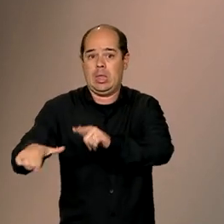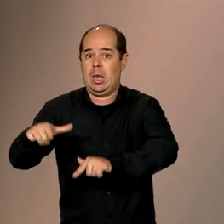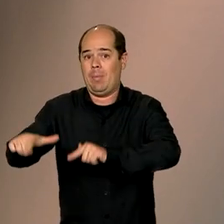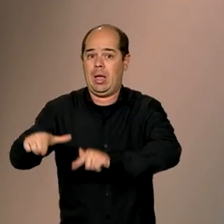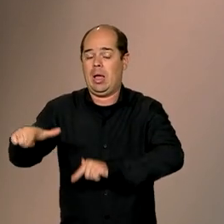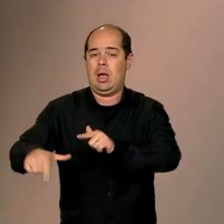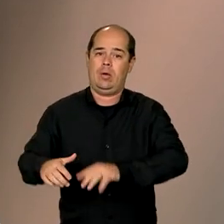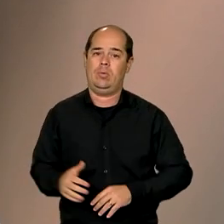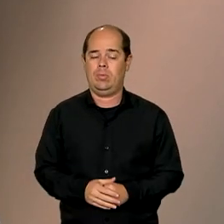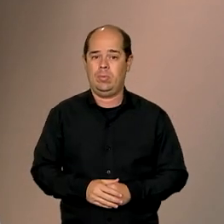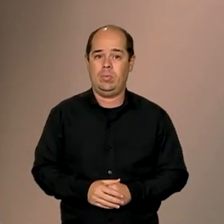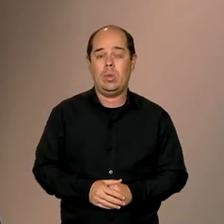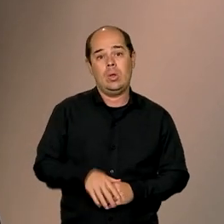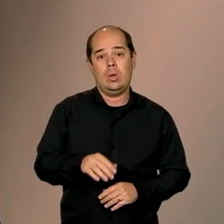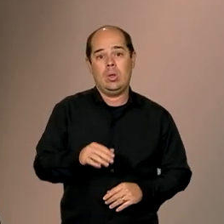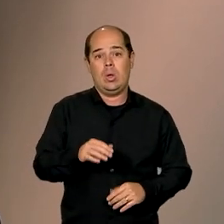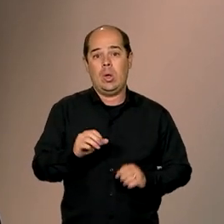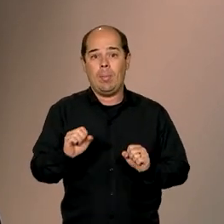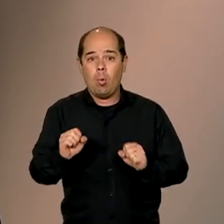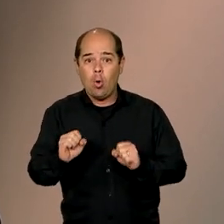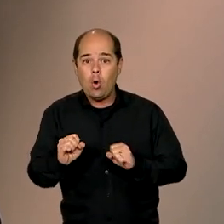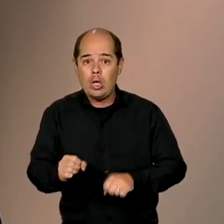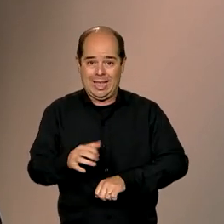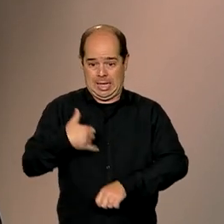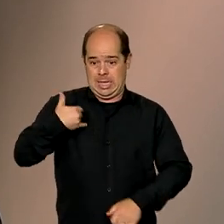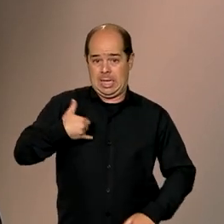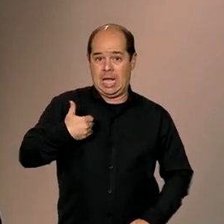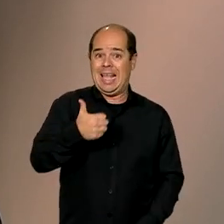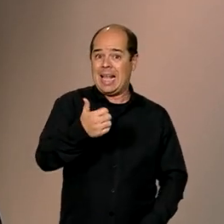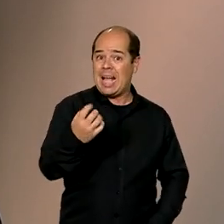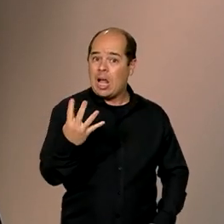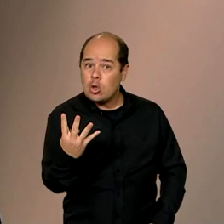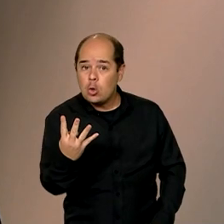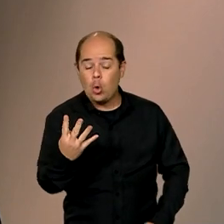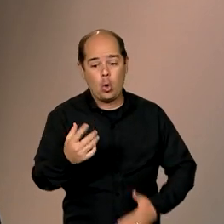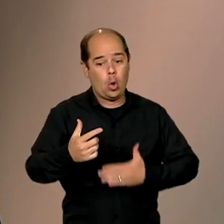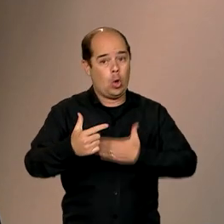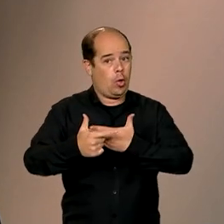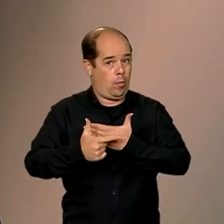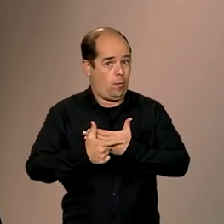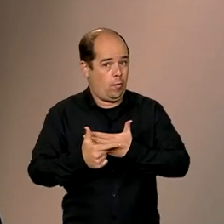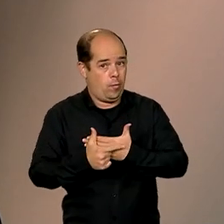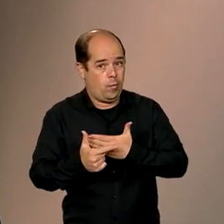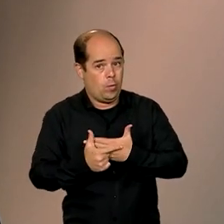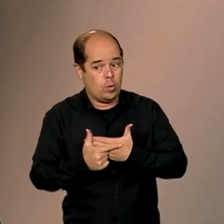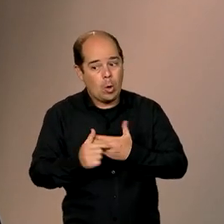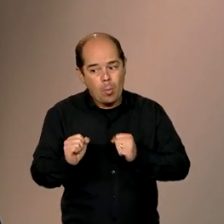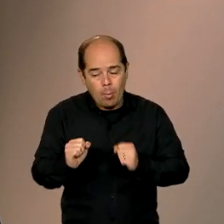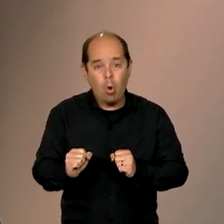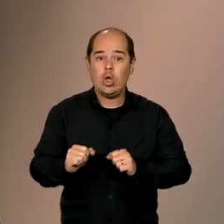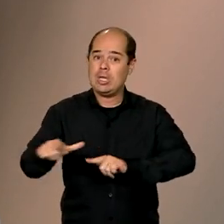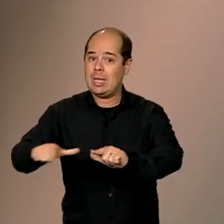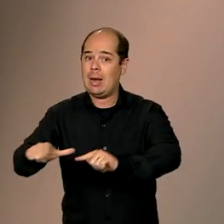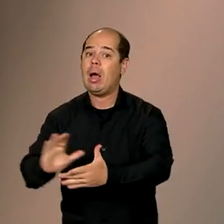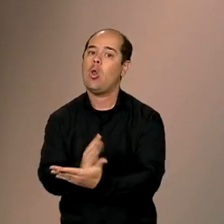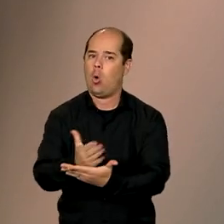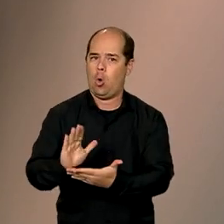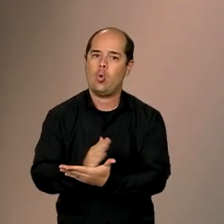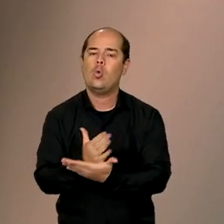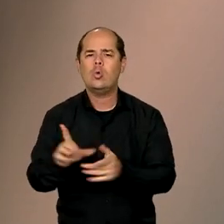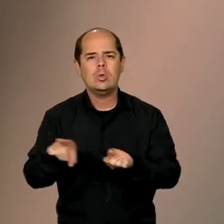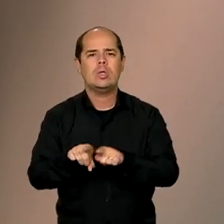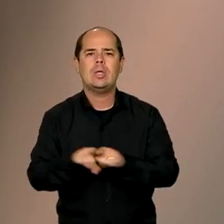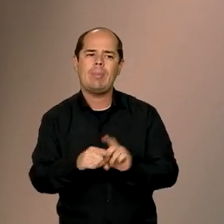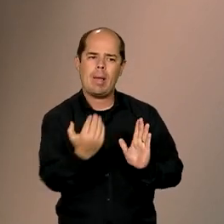ser encaminhado para, inclusive, para a qualificação profissional de forma adequada, segura, enfim, o programa de aprendizagem, que também pode